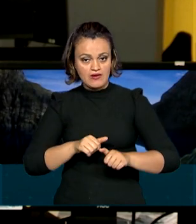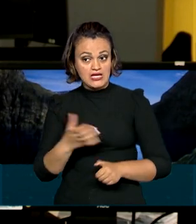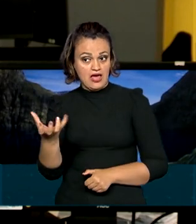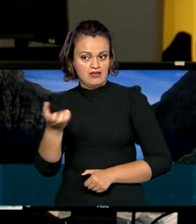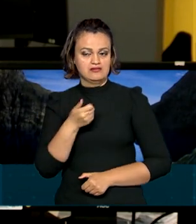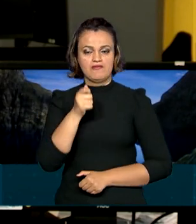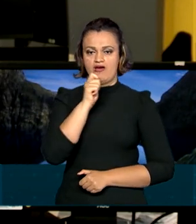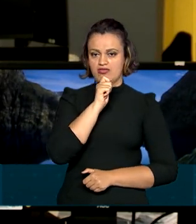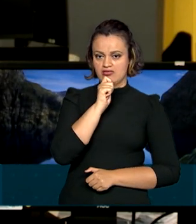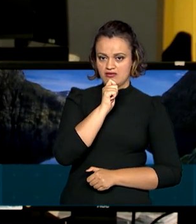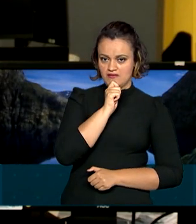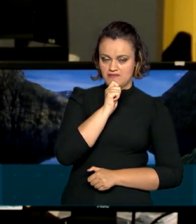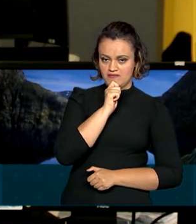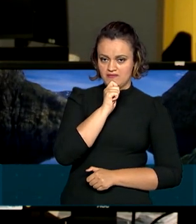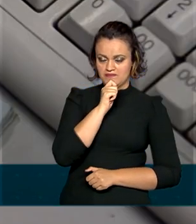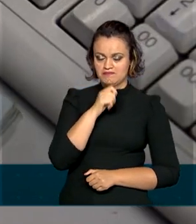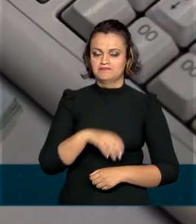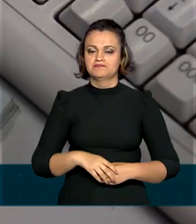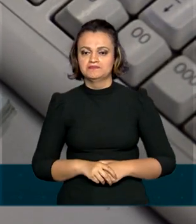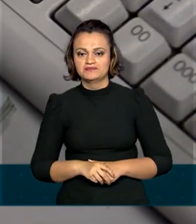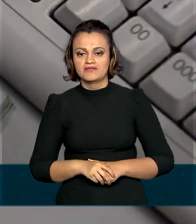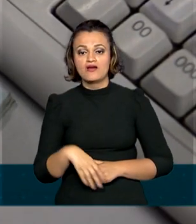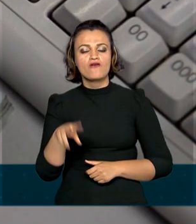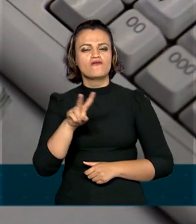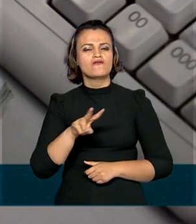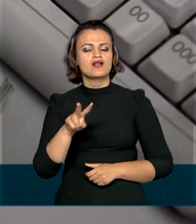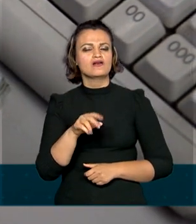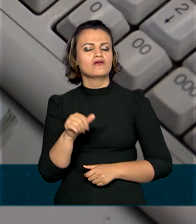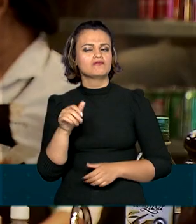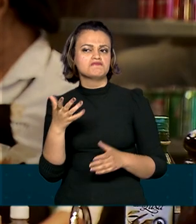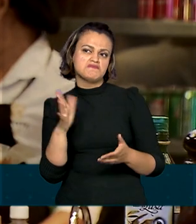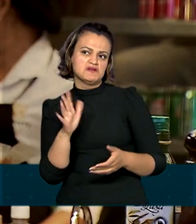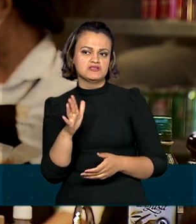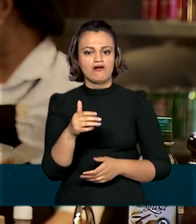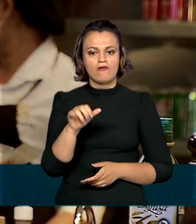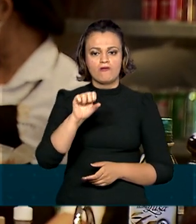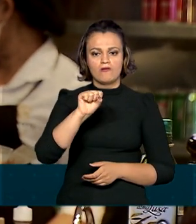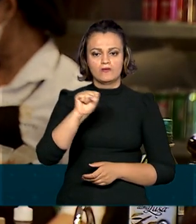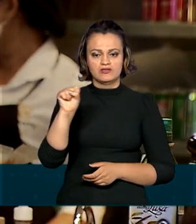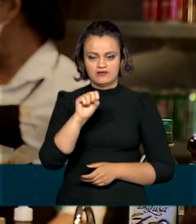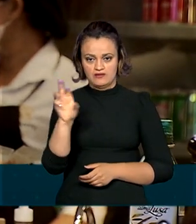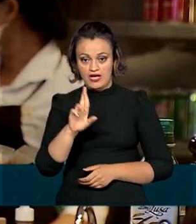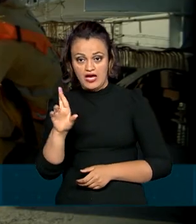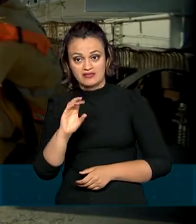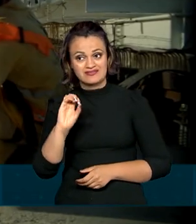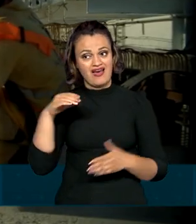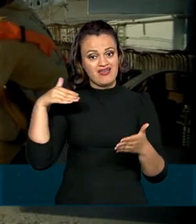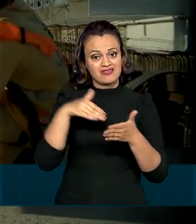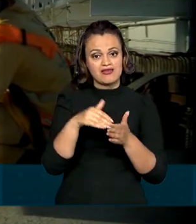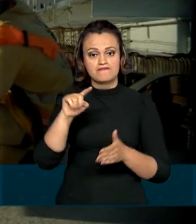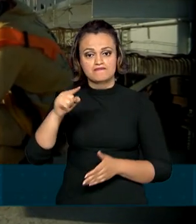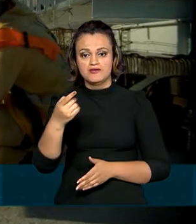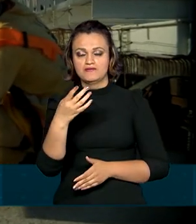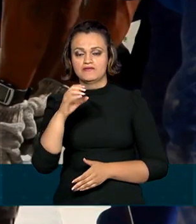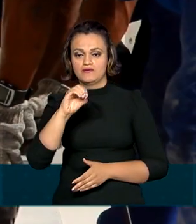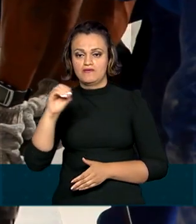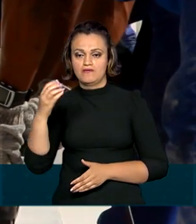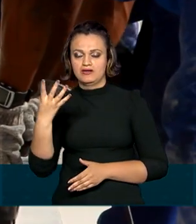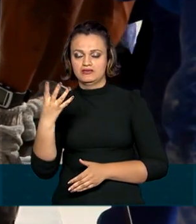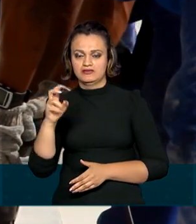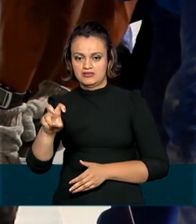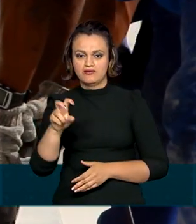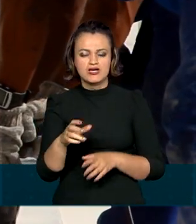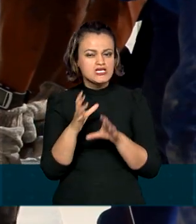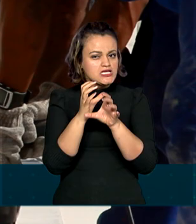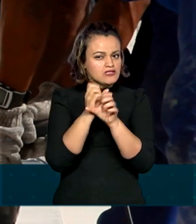o benefício creditado em conta. O valor do abono varia de R$ 88 a R$.045 e é